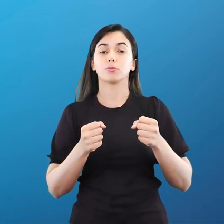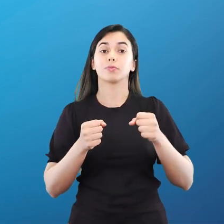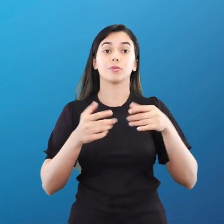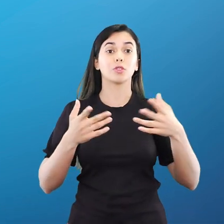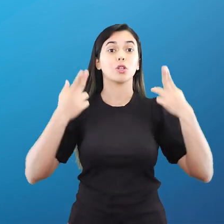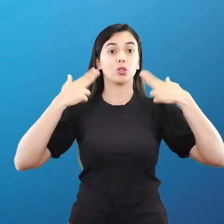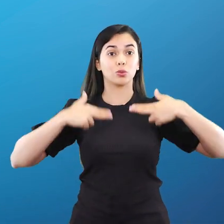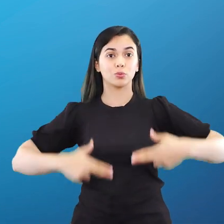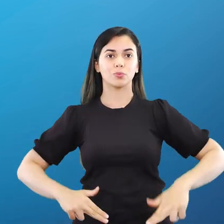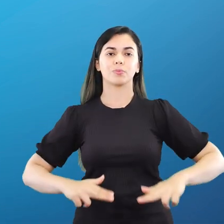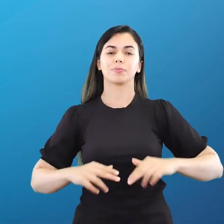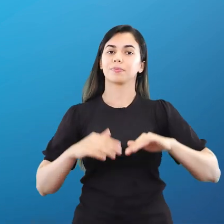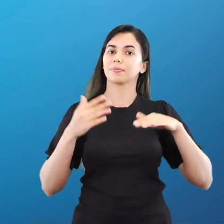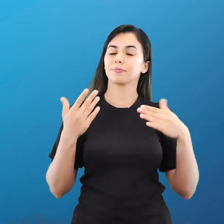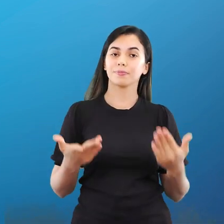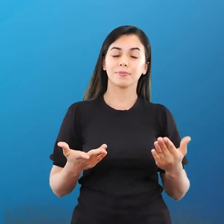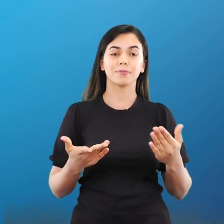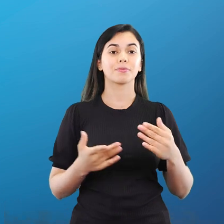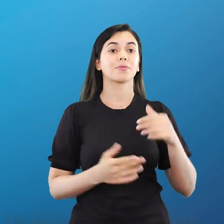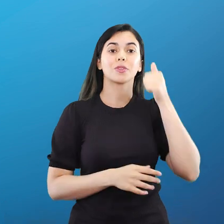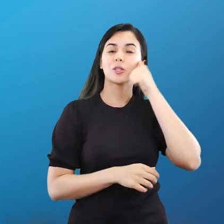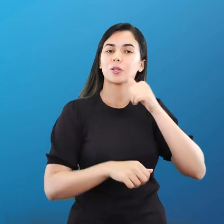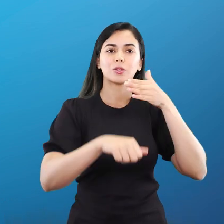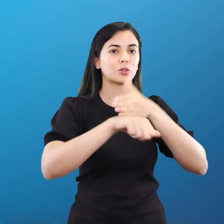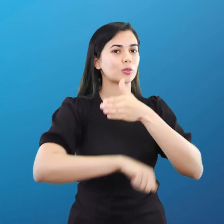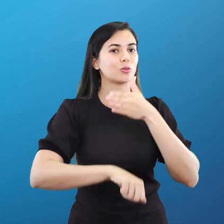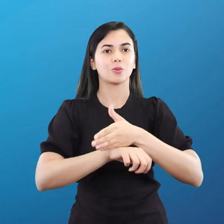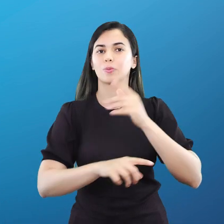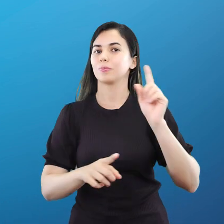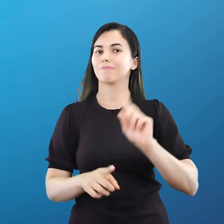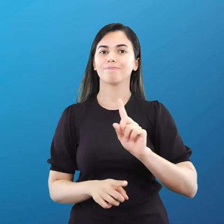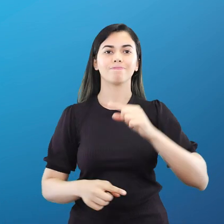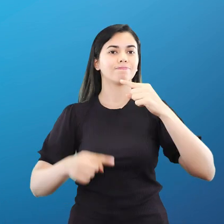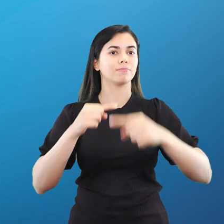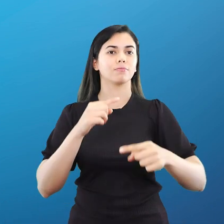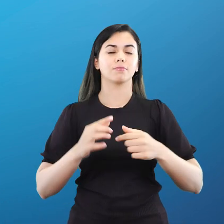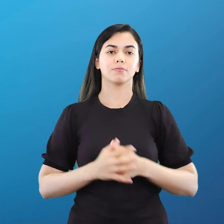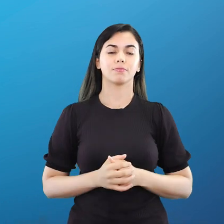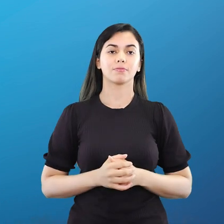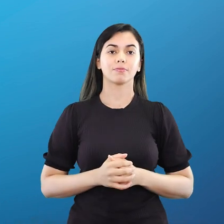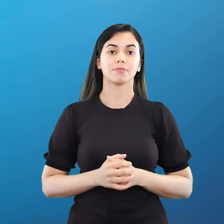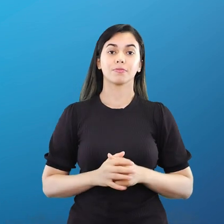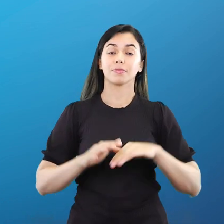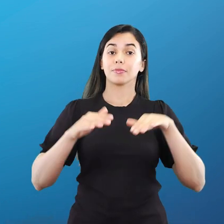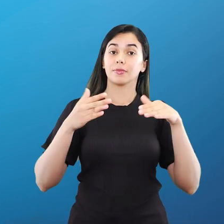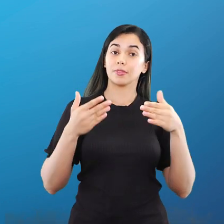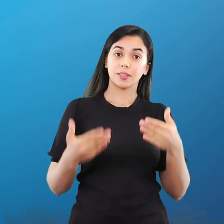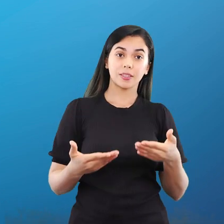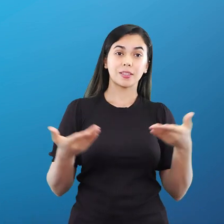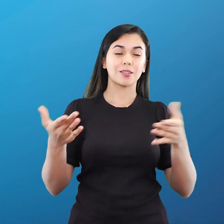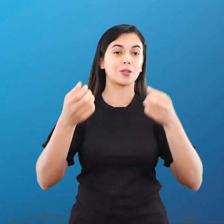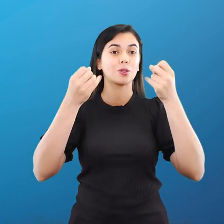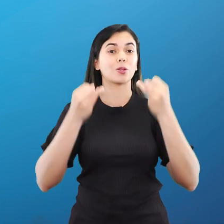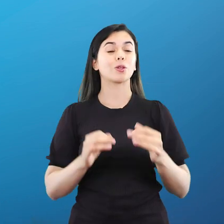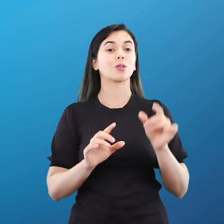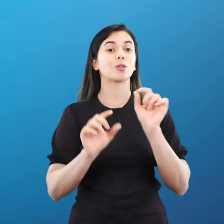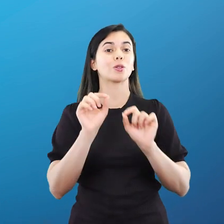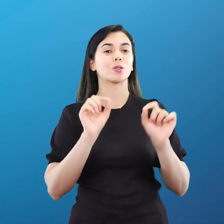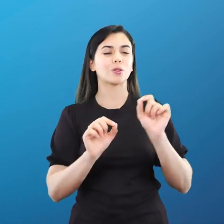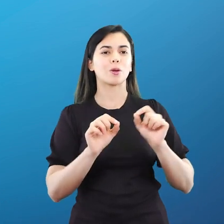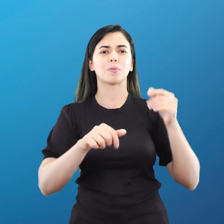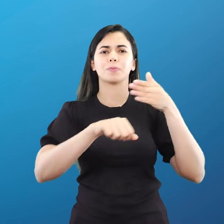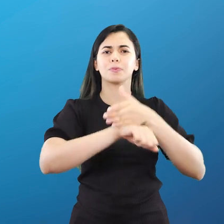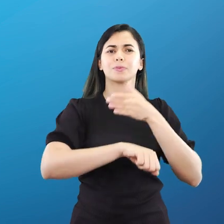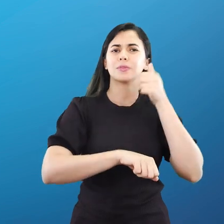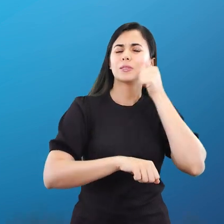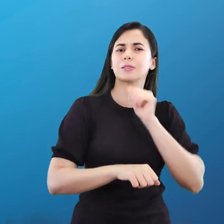nus. Então, não havia aí a participação de mulheres. Por falar em não havia participação de mulheres em um